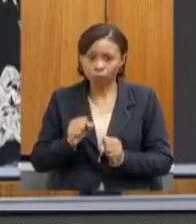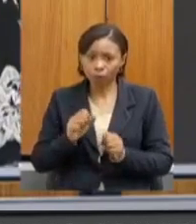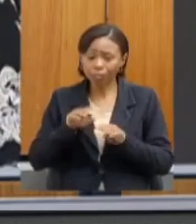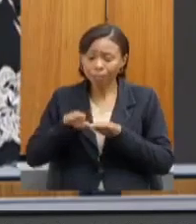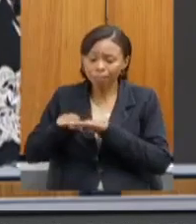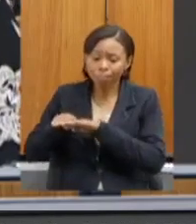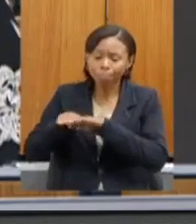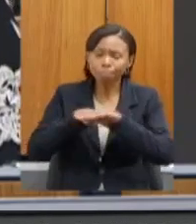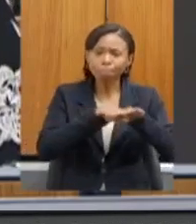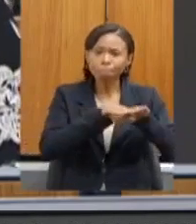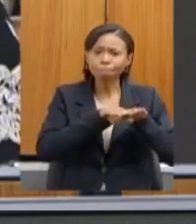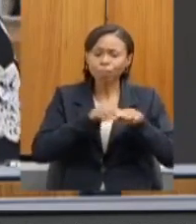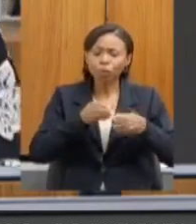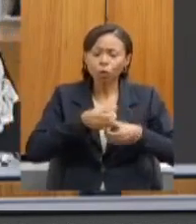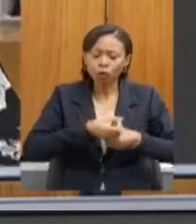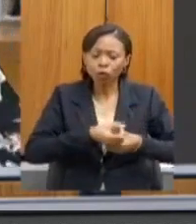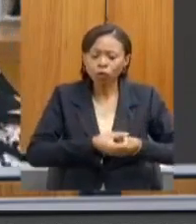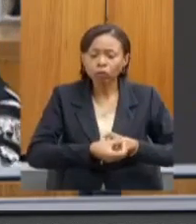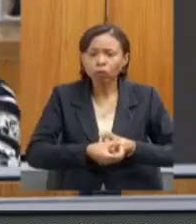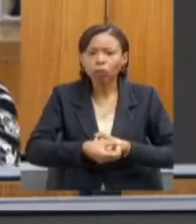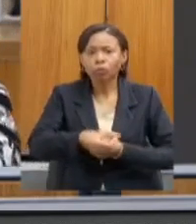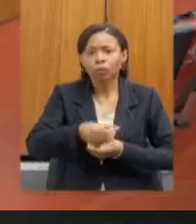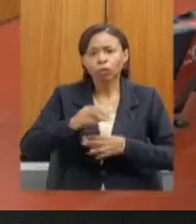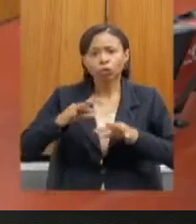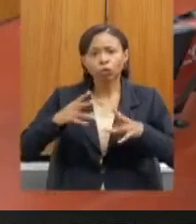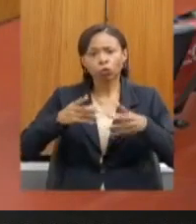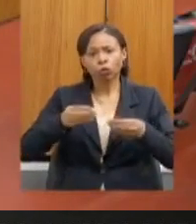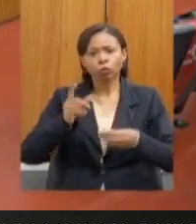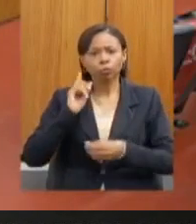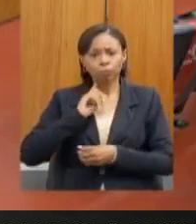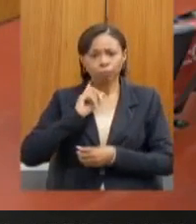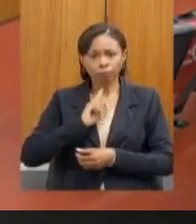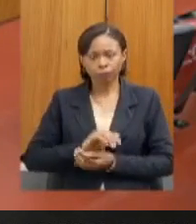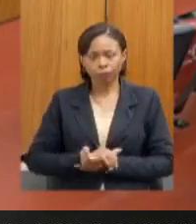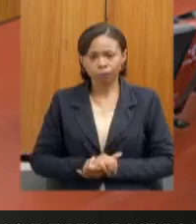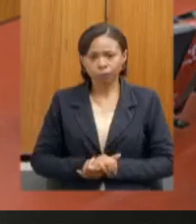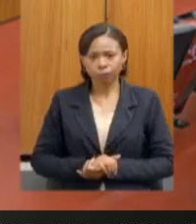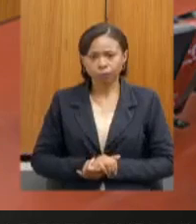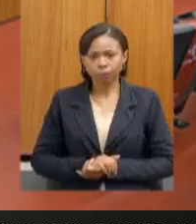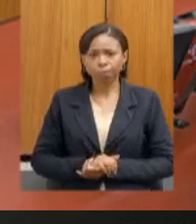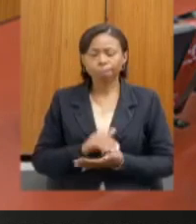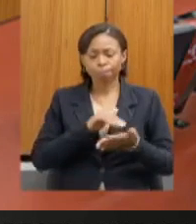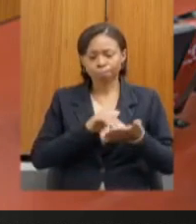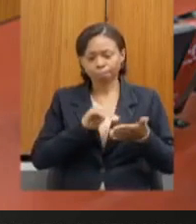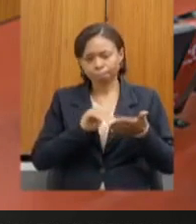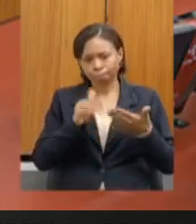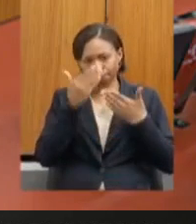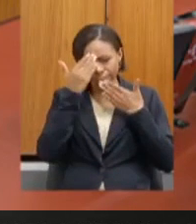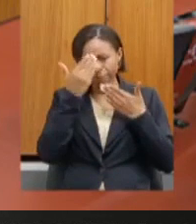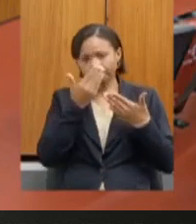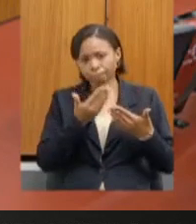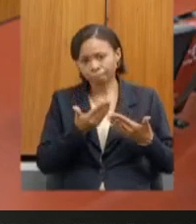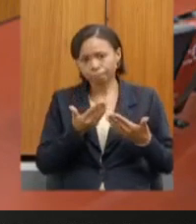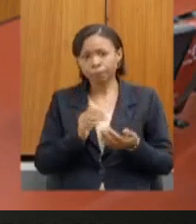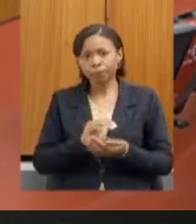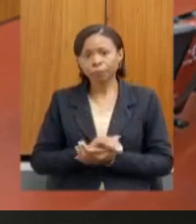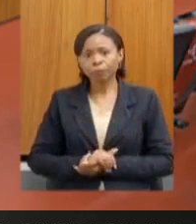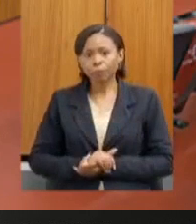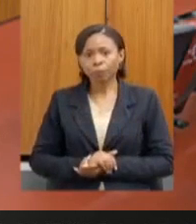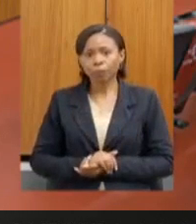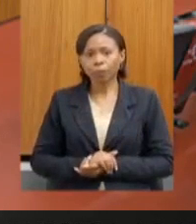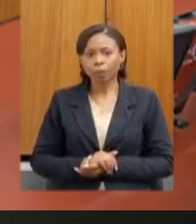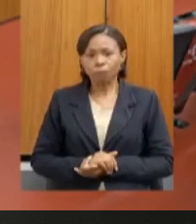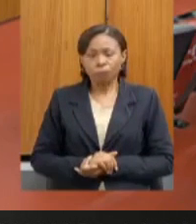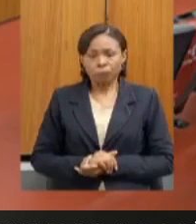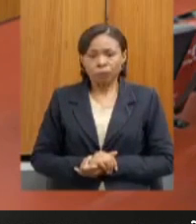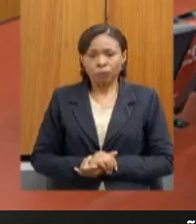em todo o Estado de Minas Gerais. Muito obrigado, secretária Marília. Eu vou